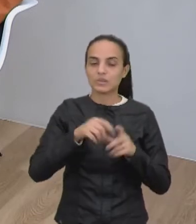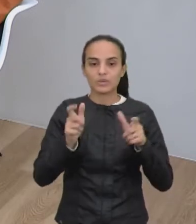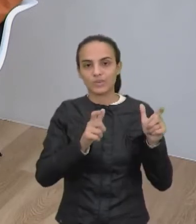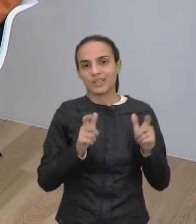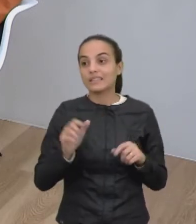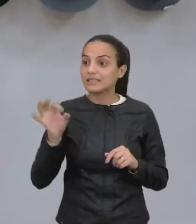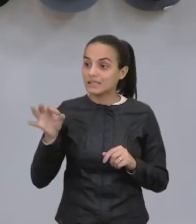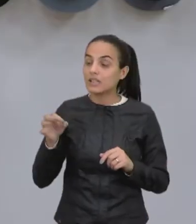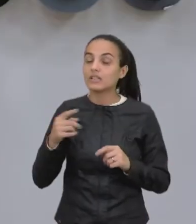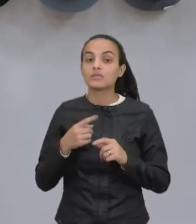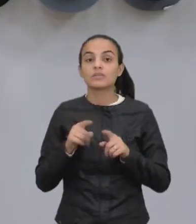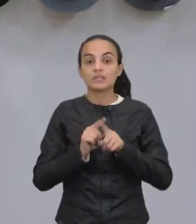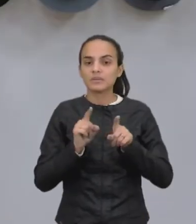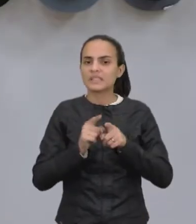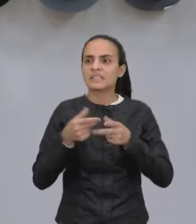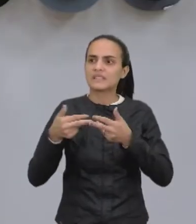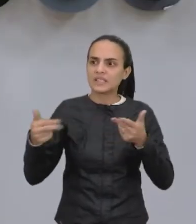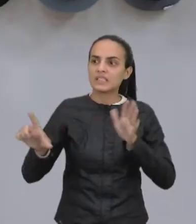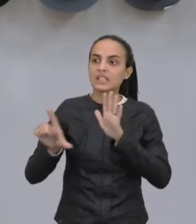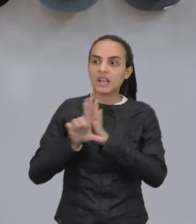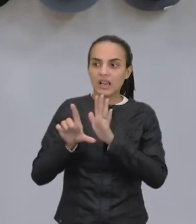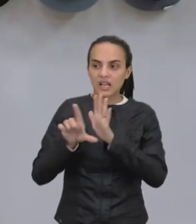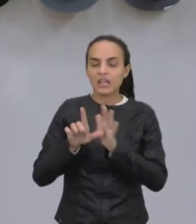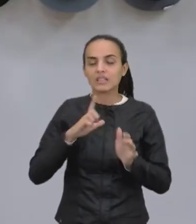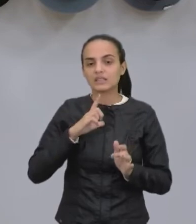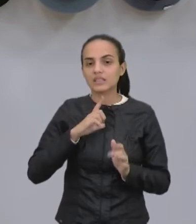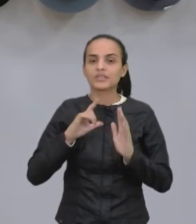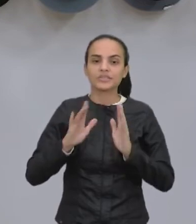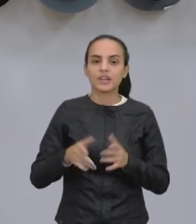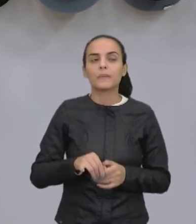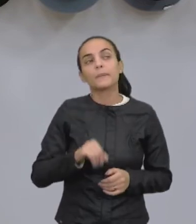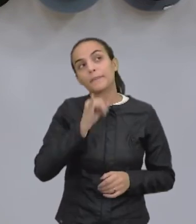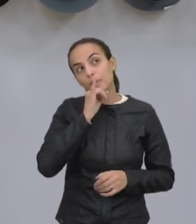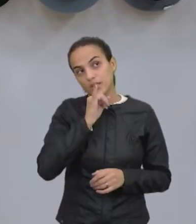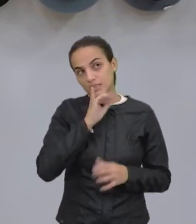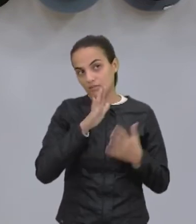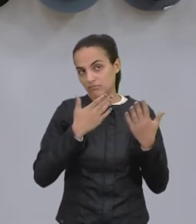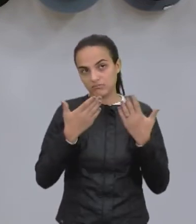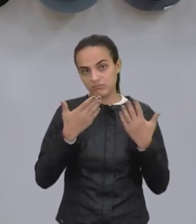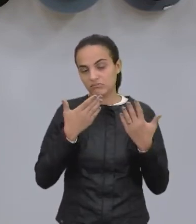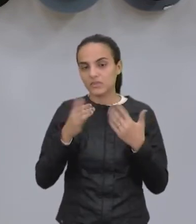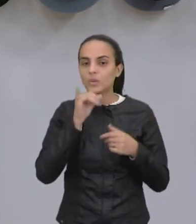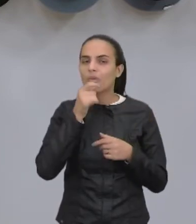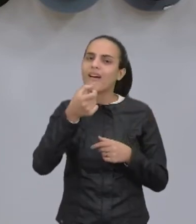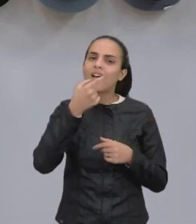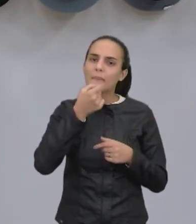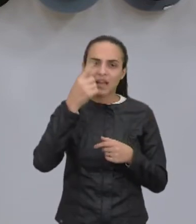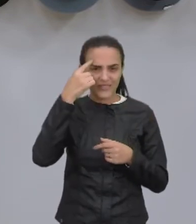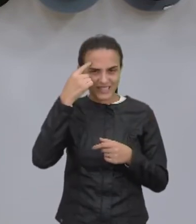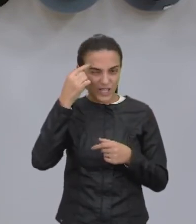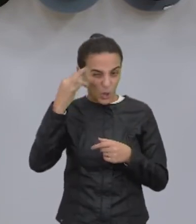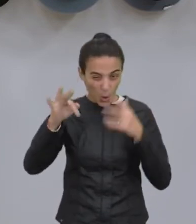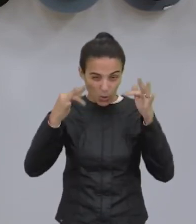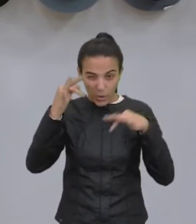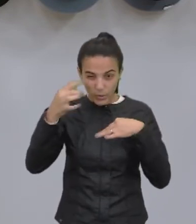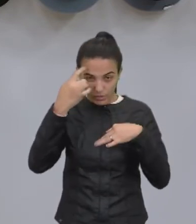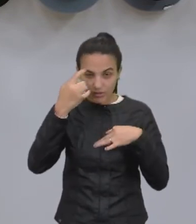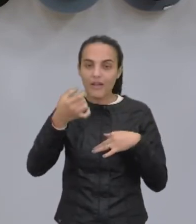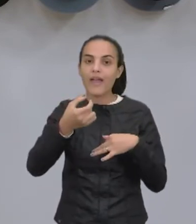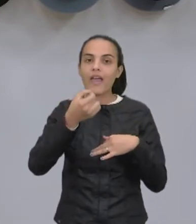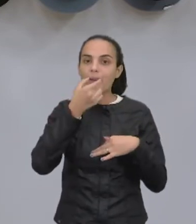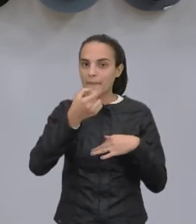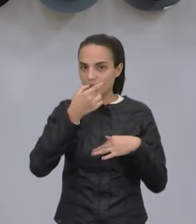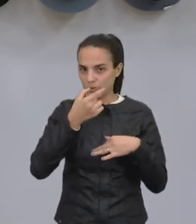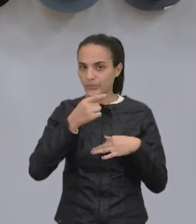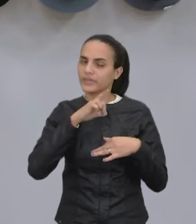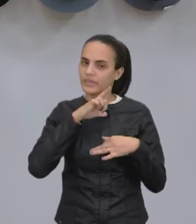Exatamente, existem diversas legislações, vamos pegar o exemplo assim, o remedinho pra dor de cabeça que a gente toma, né,